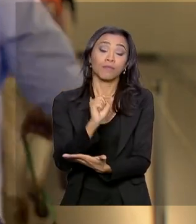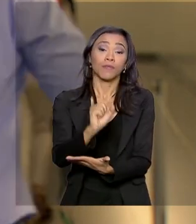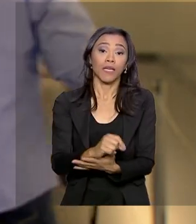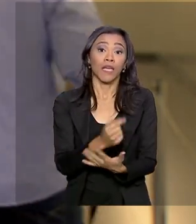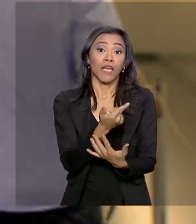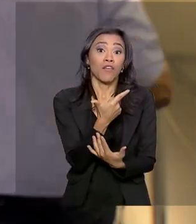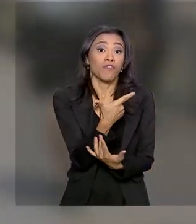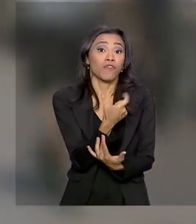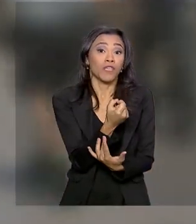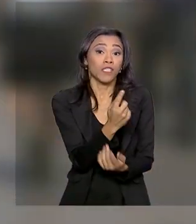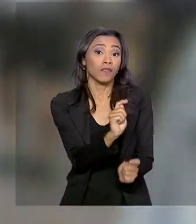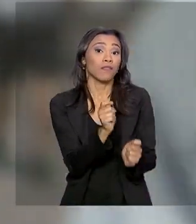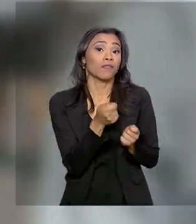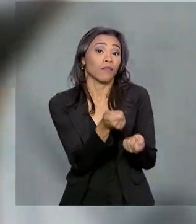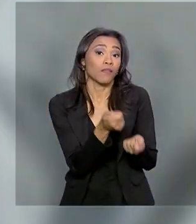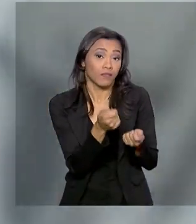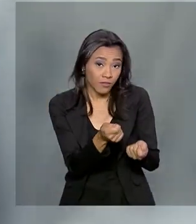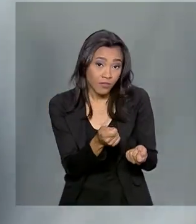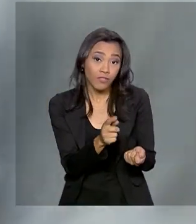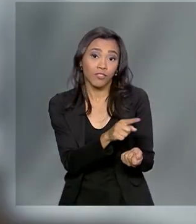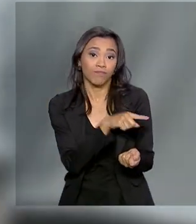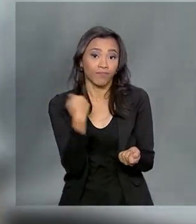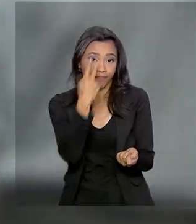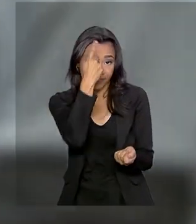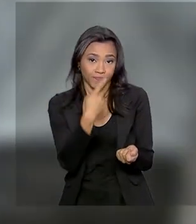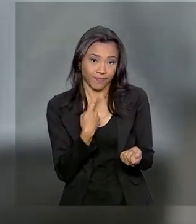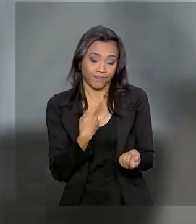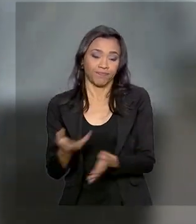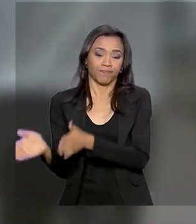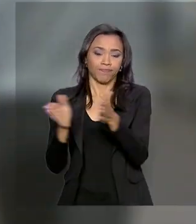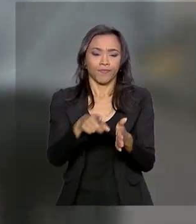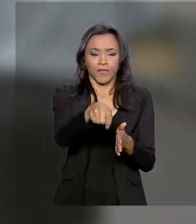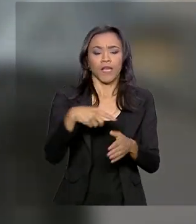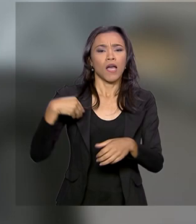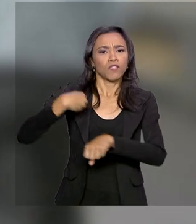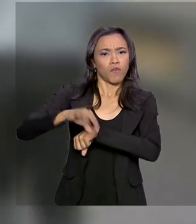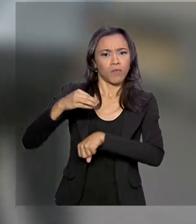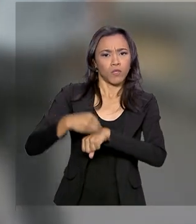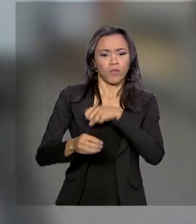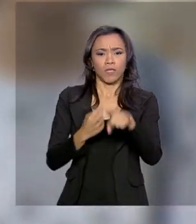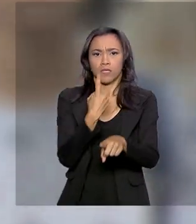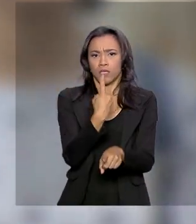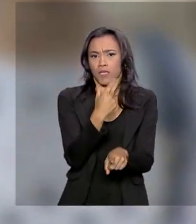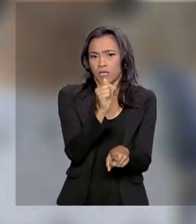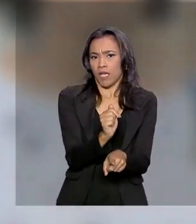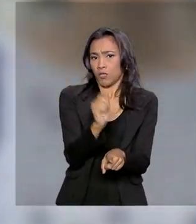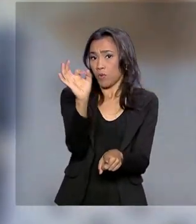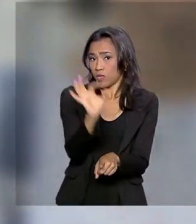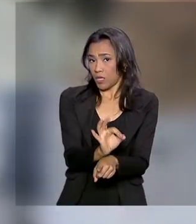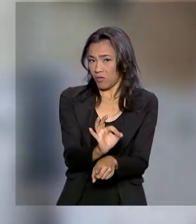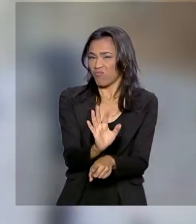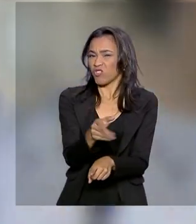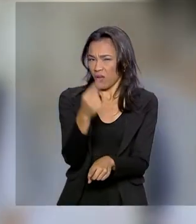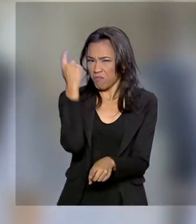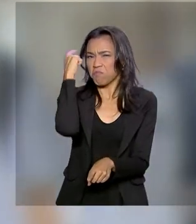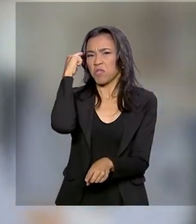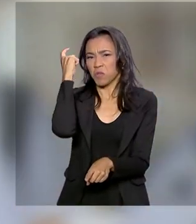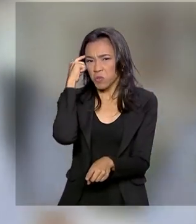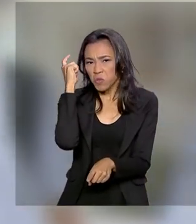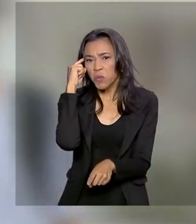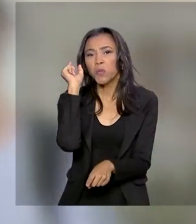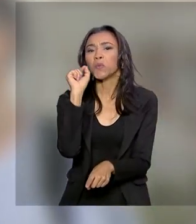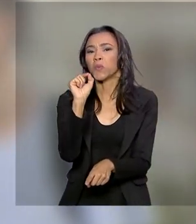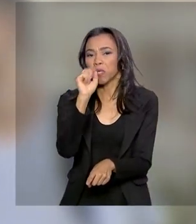tentativas. No Brasil, segundo o Ministério da Saúde, 17% das pessoas já pensaram seriamente